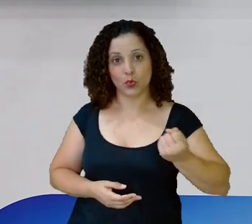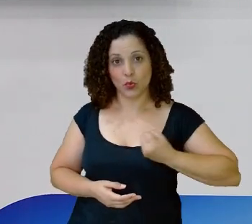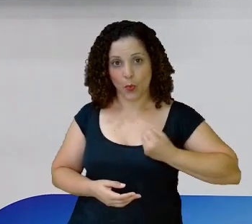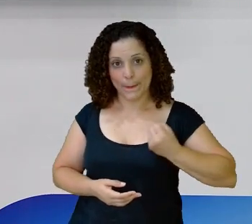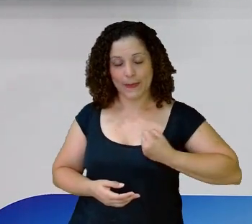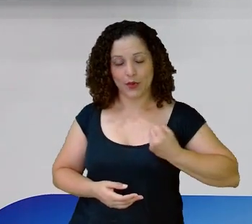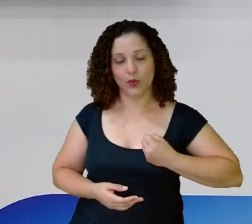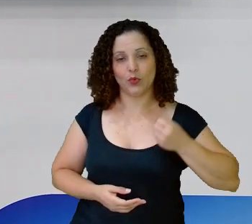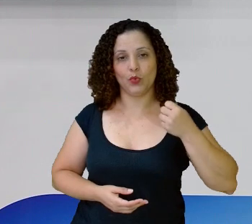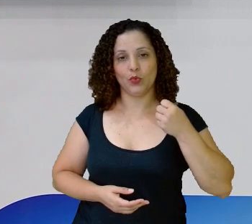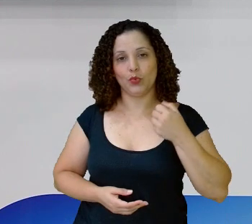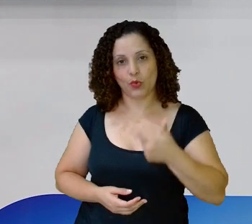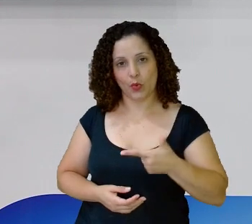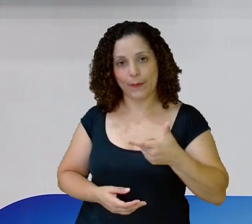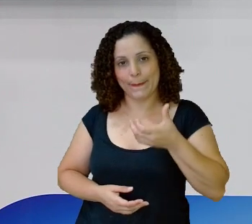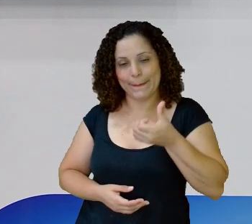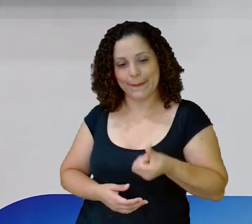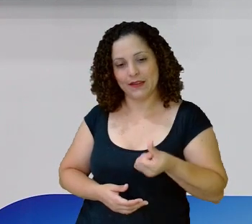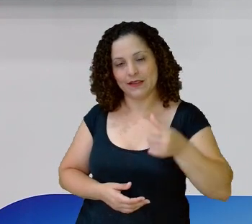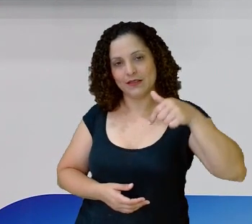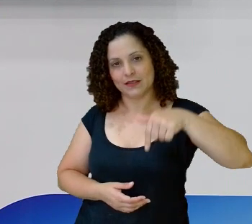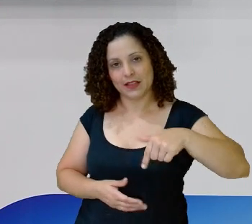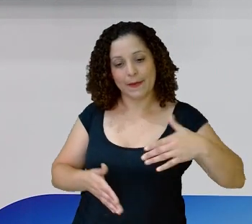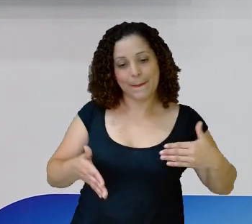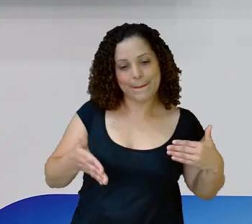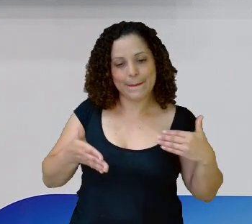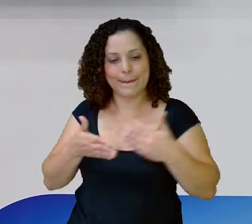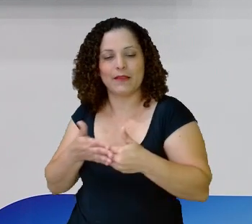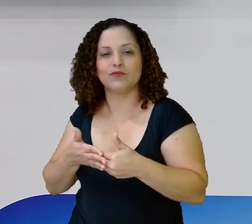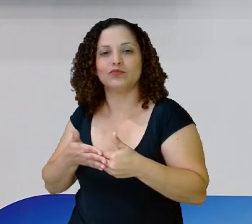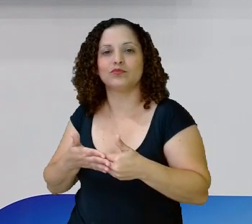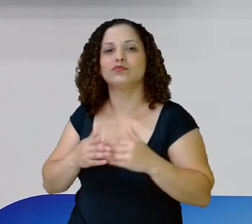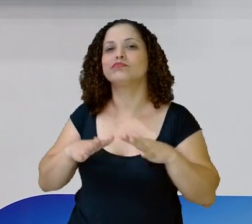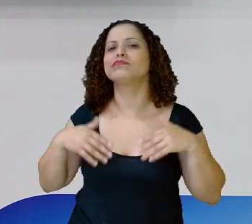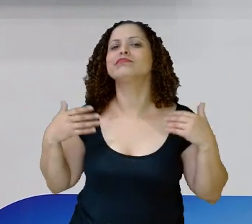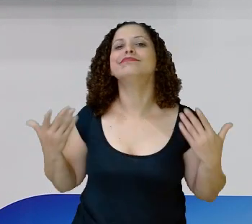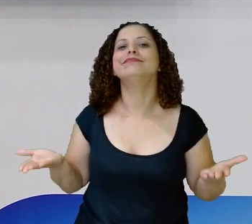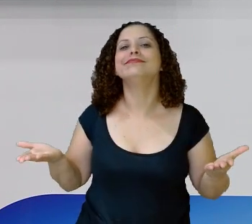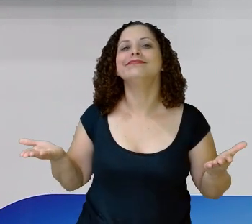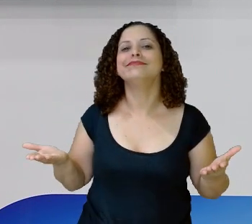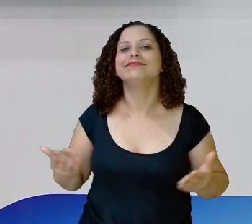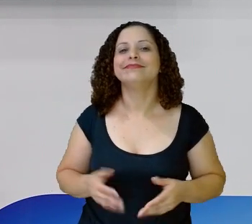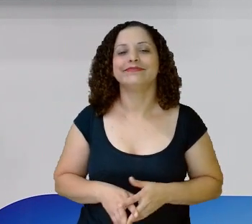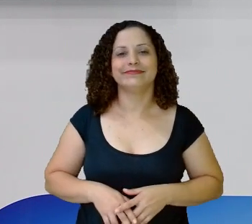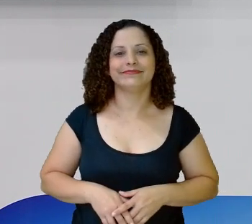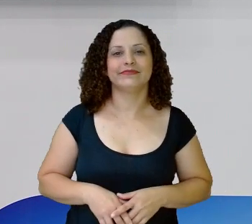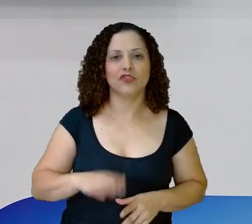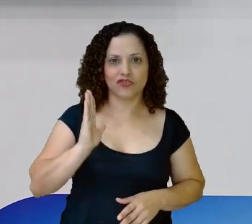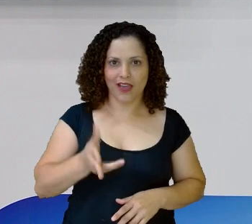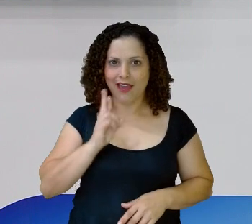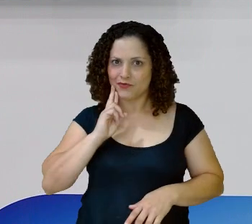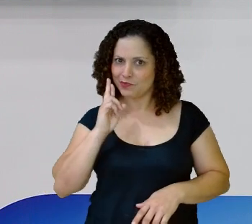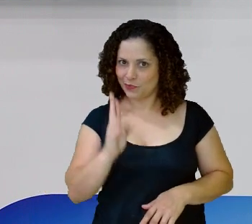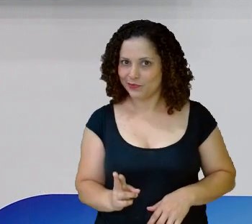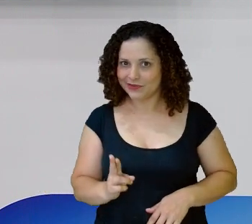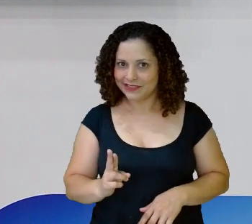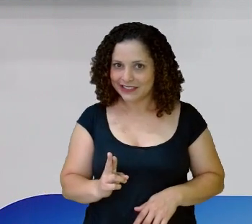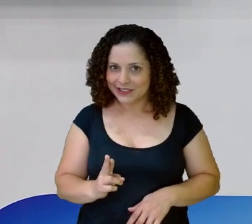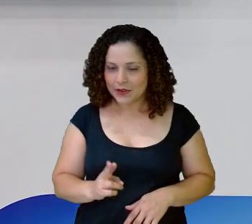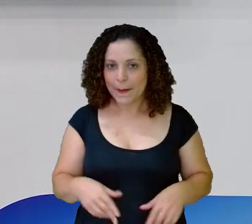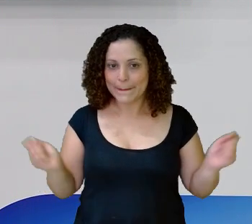267 Se aproxima mais E aí minha gente Já responderam?